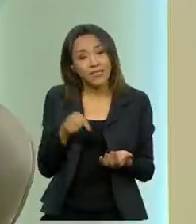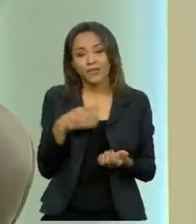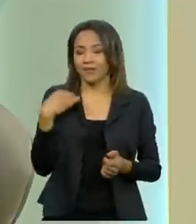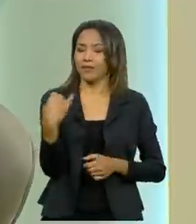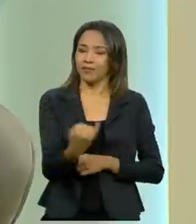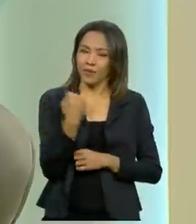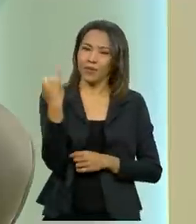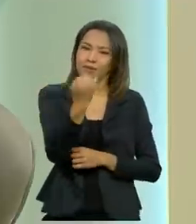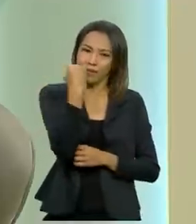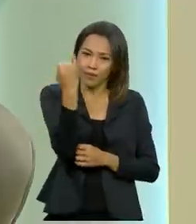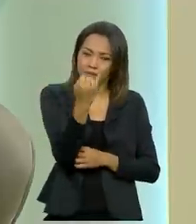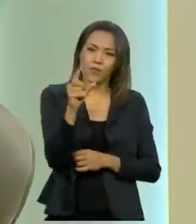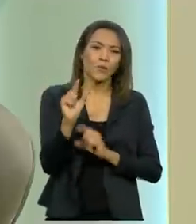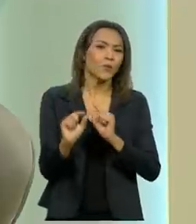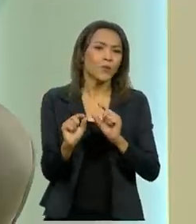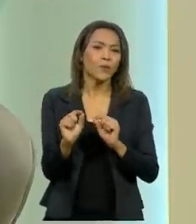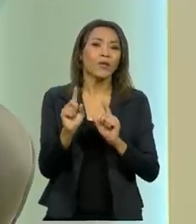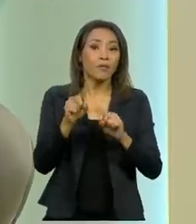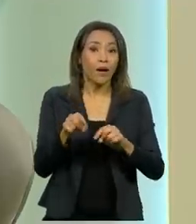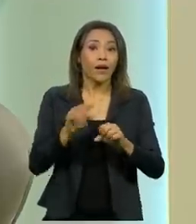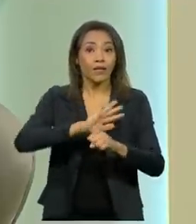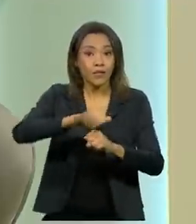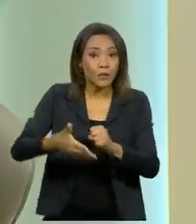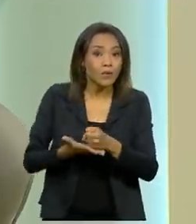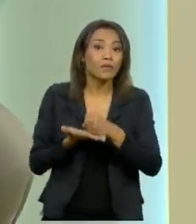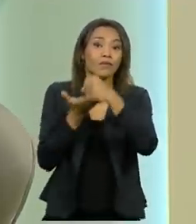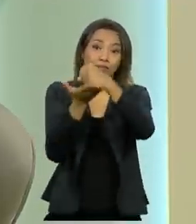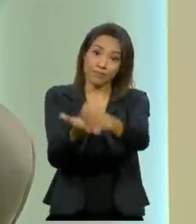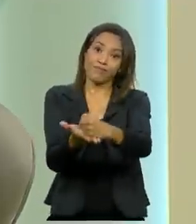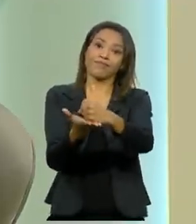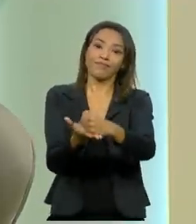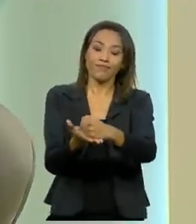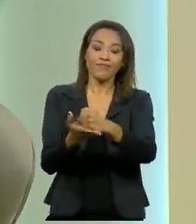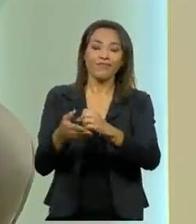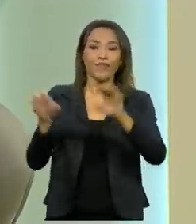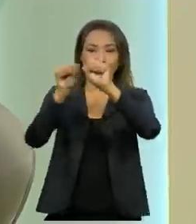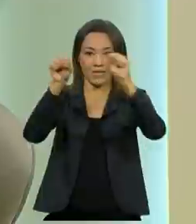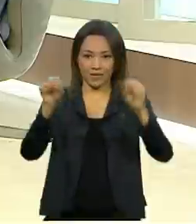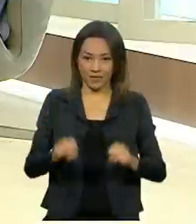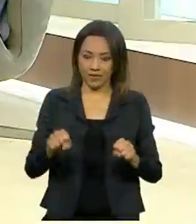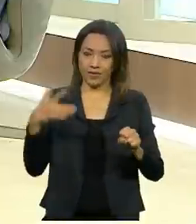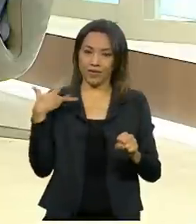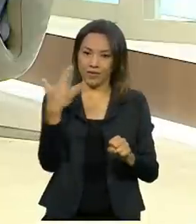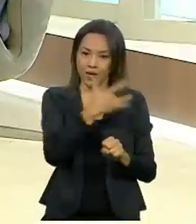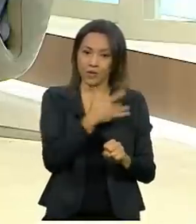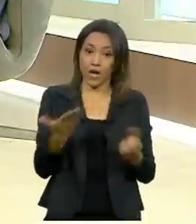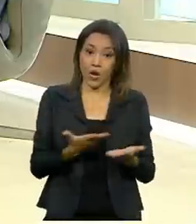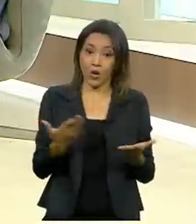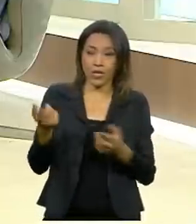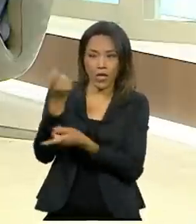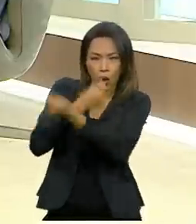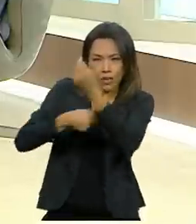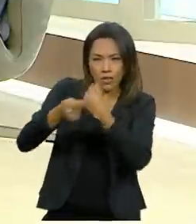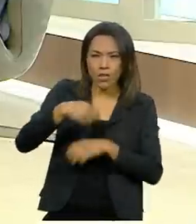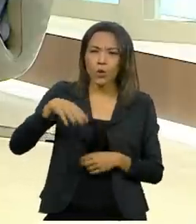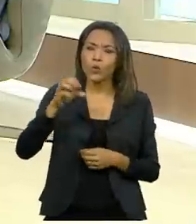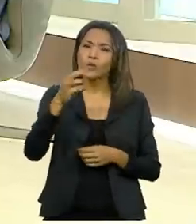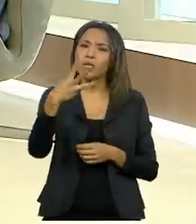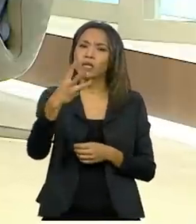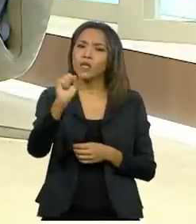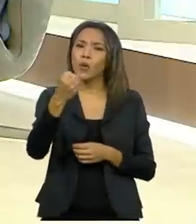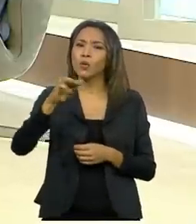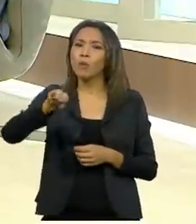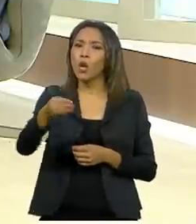importante para a sustentabilidade do sistema de saúde. Essa negociação com a Janssen, 38 milhões de doses, conseguimos uma